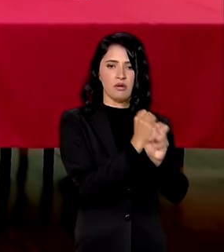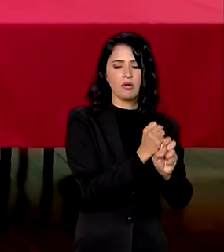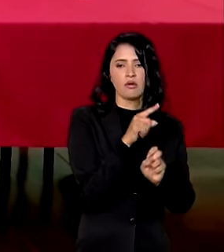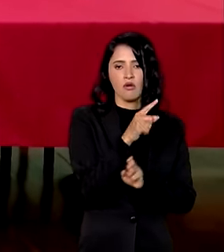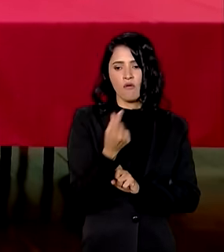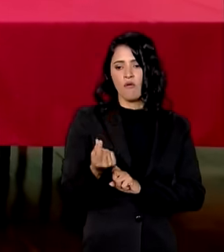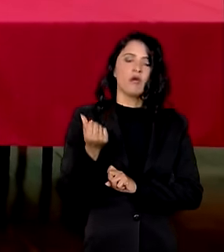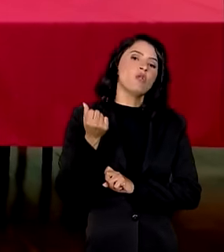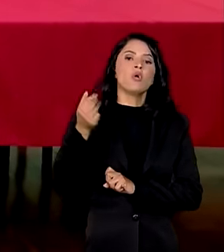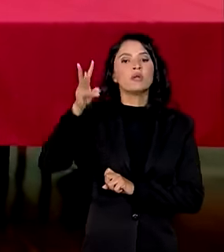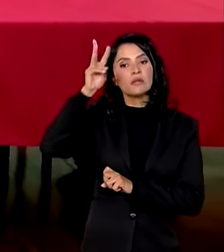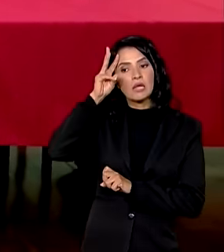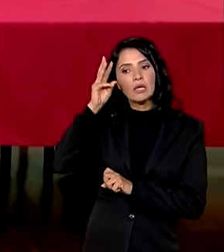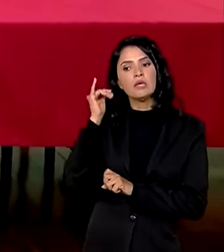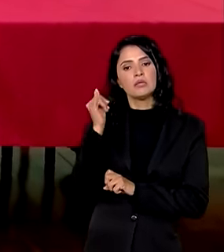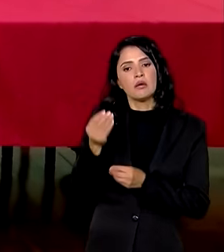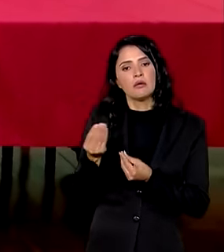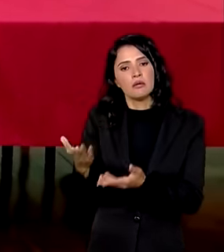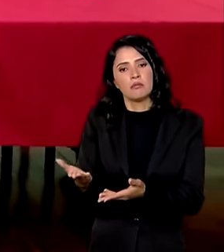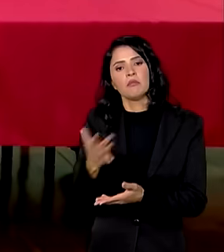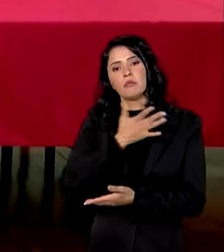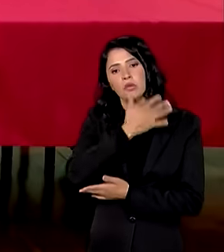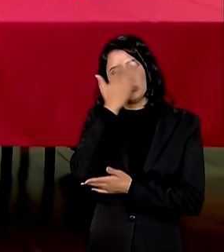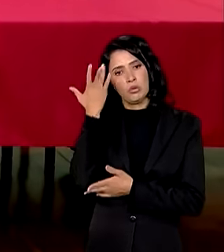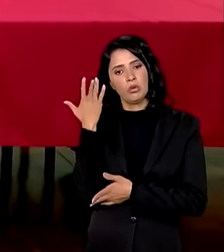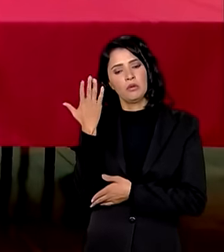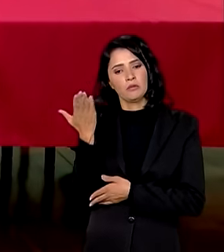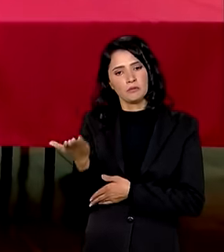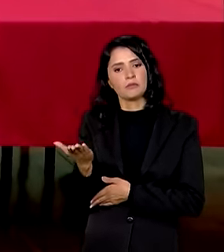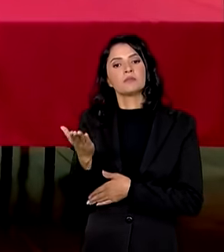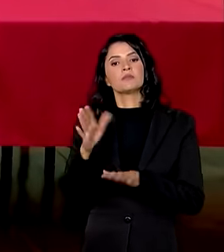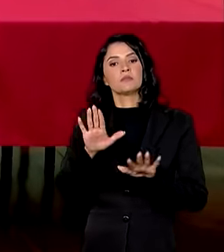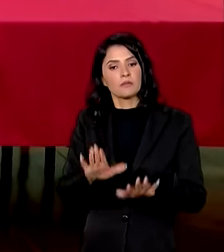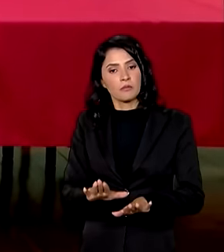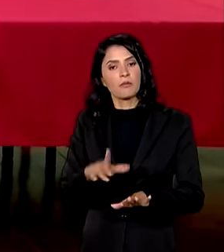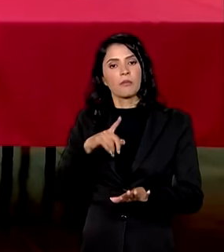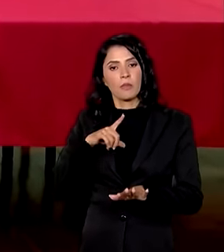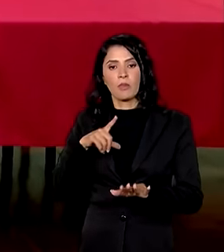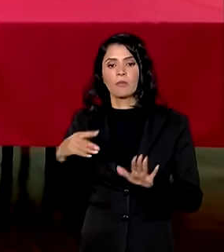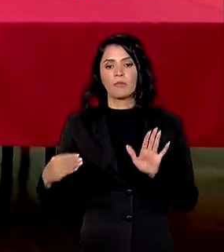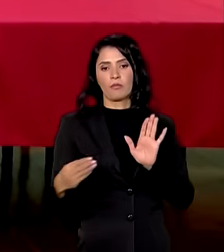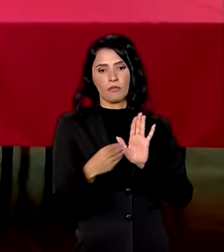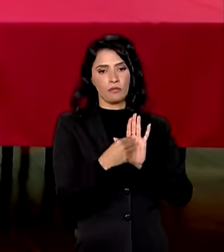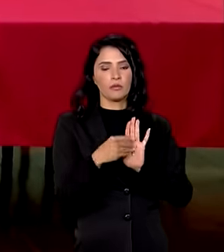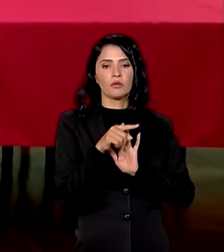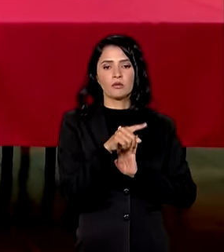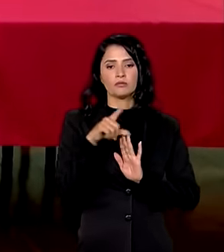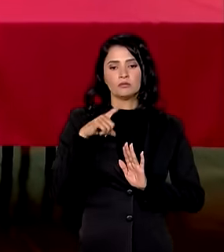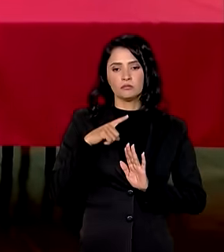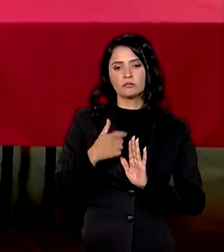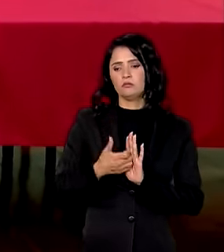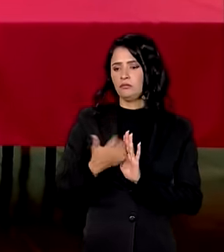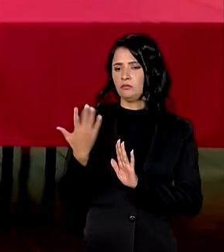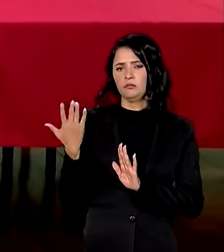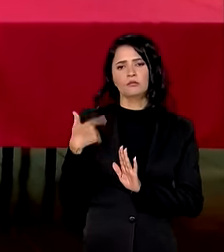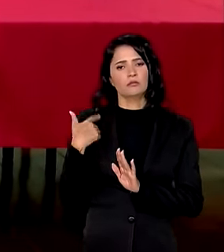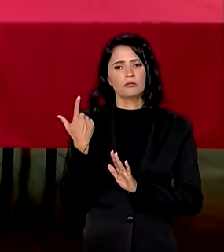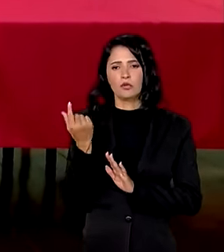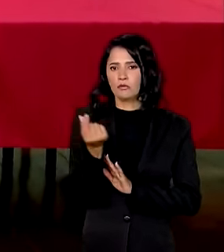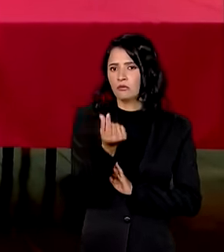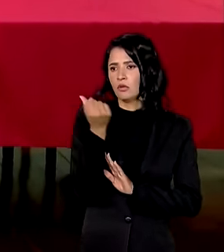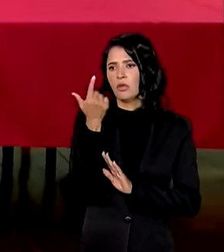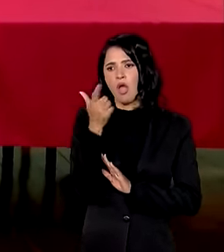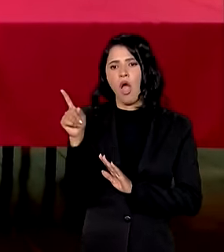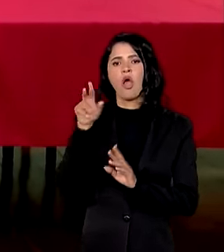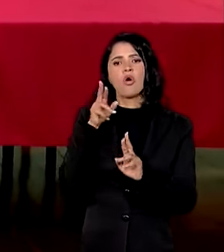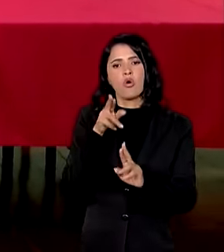destinar na terça para as pessoas físicas então está nessa conta aí muitos valores referentes